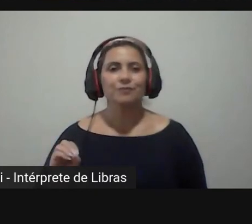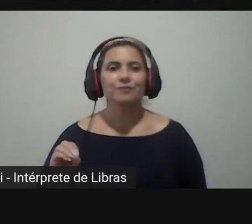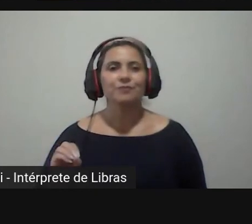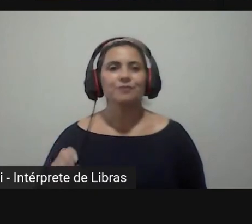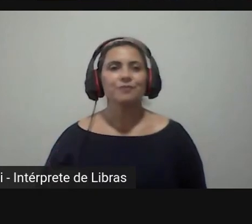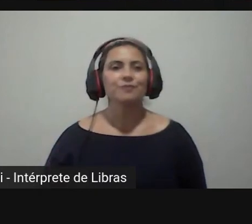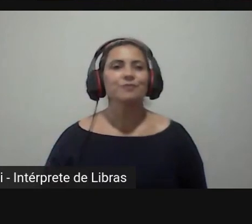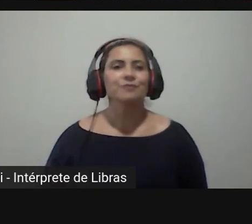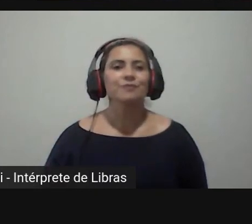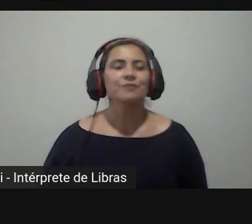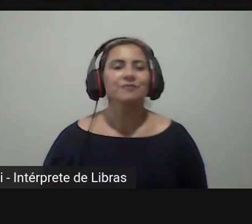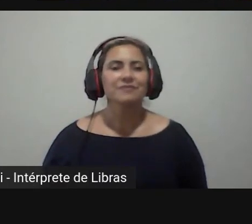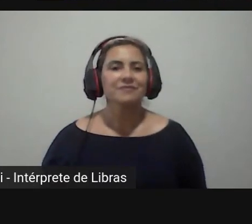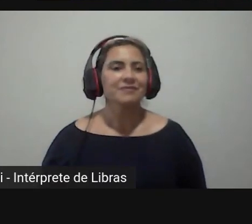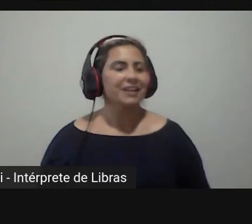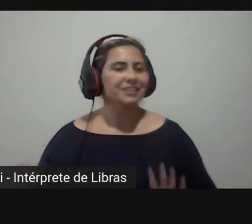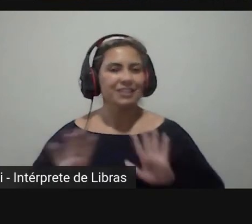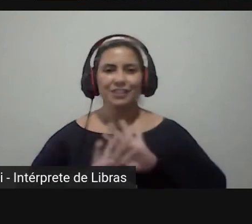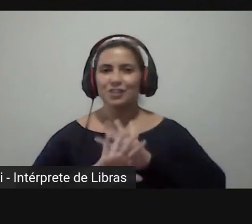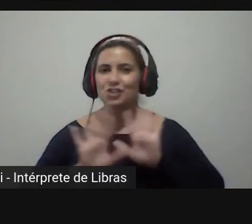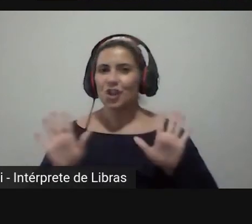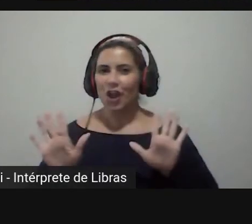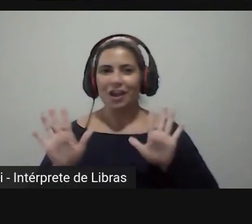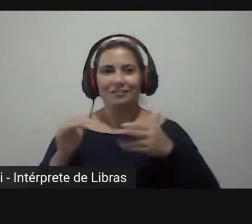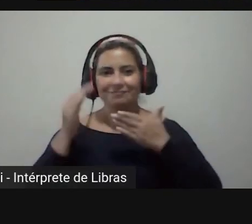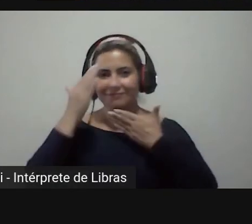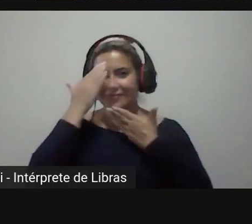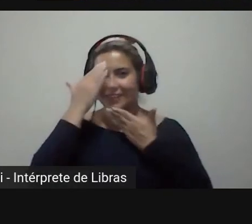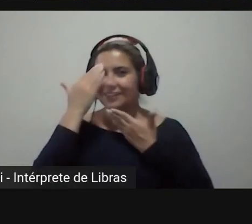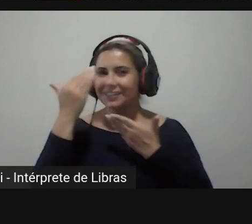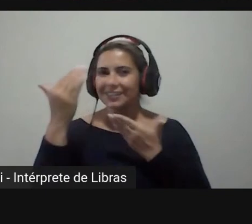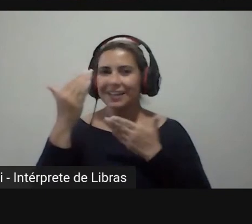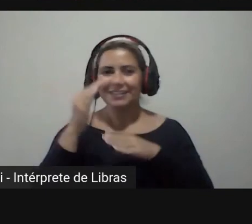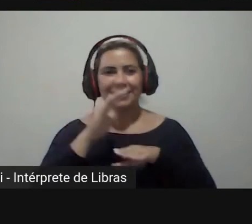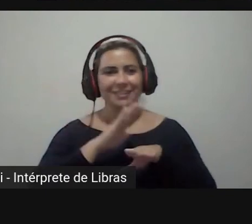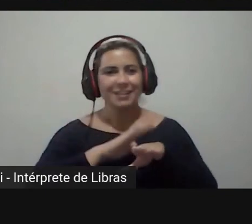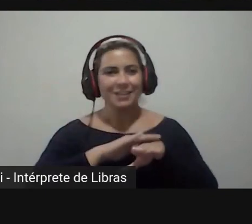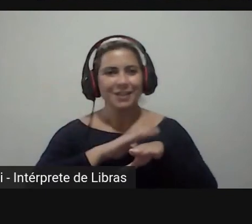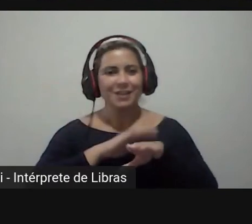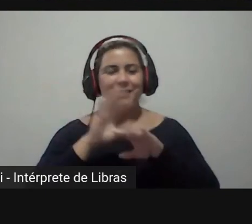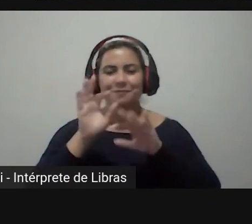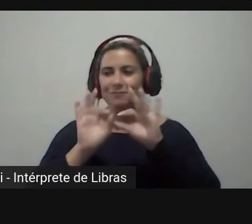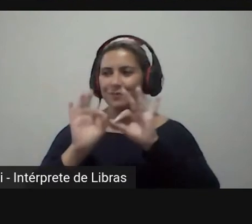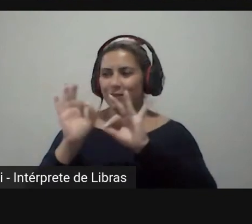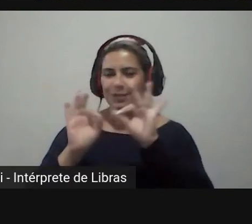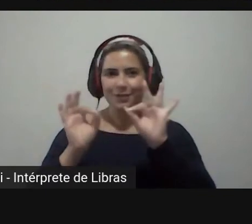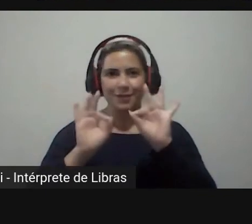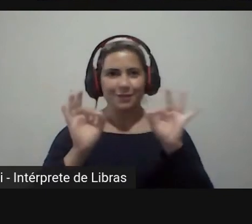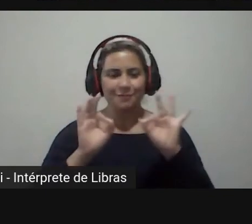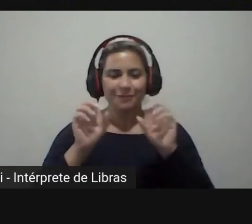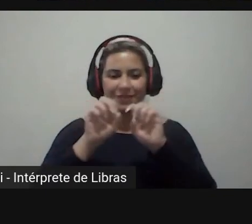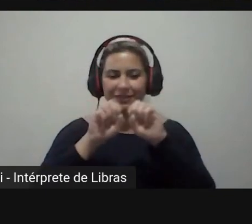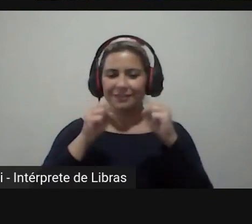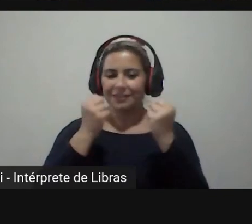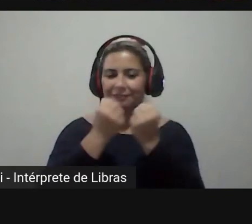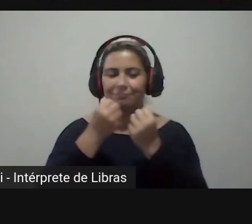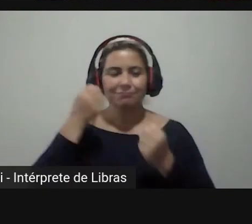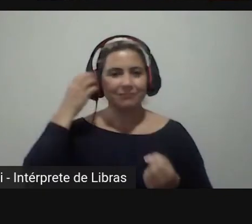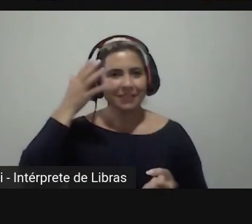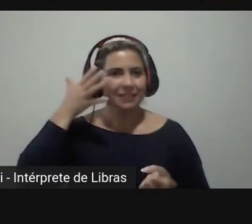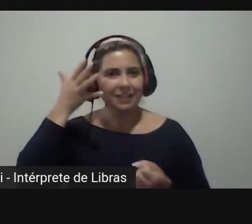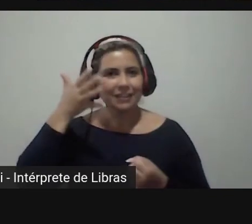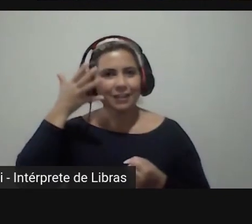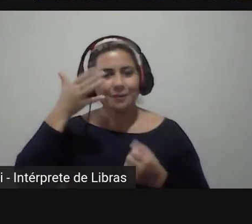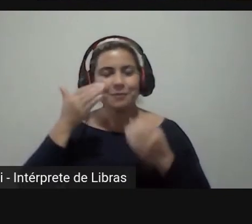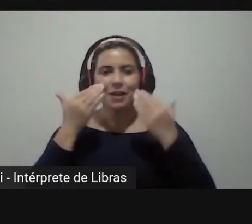eu só tenho a agradecer ao tempo e a organização do evento que nos proporciona esse canal de